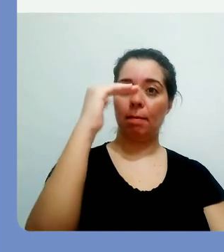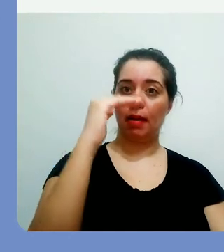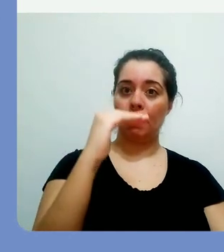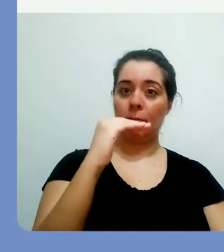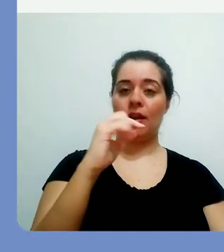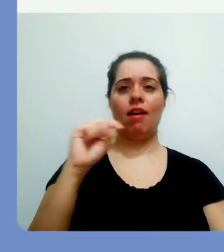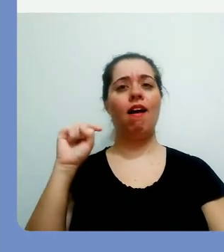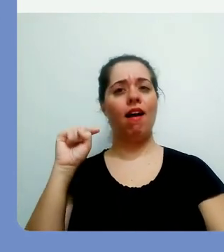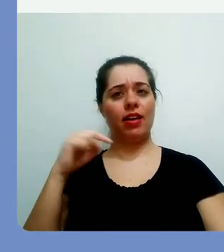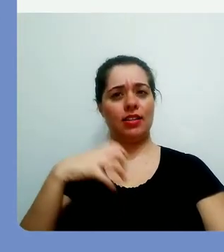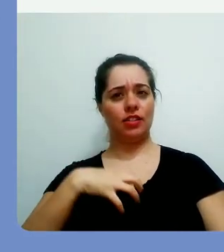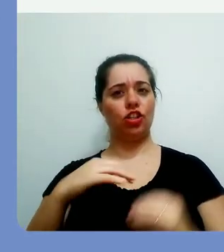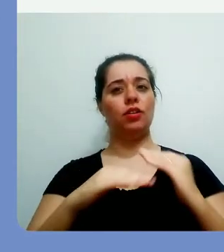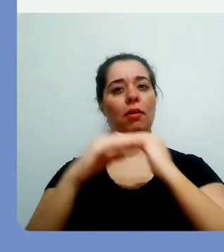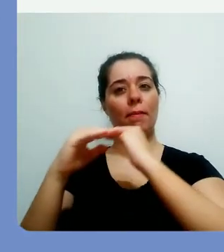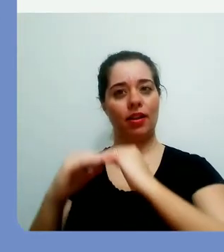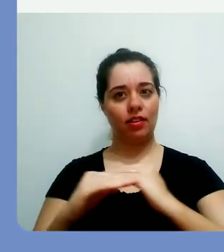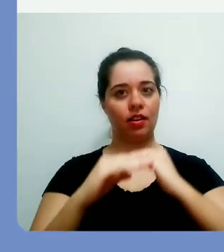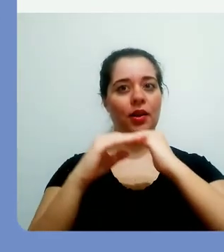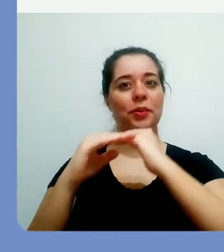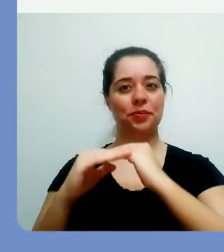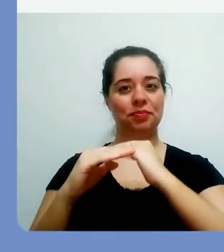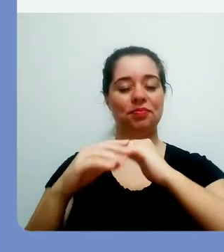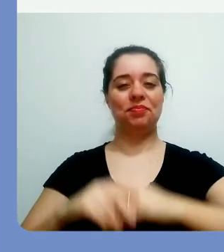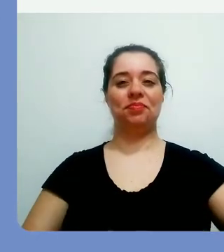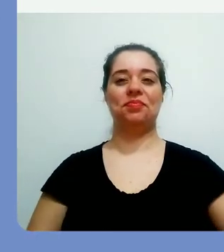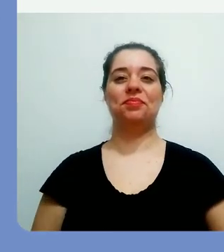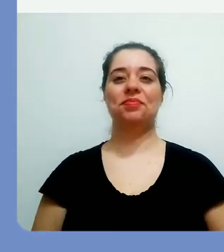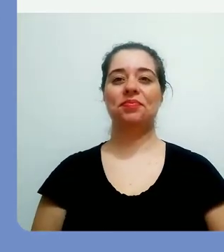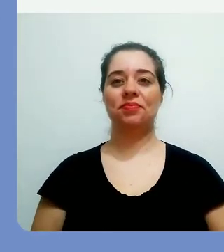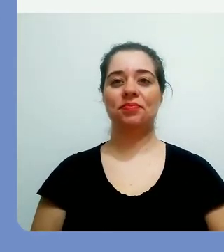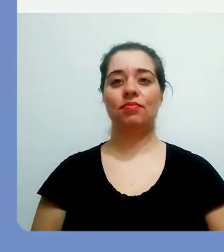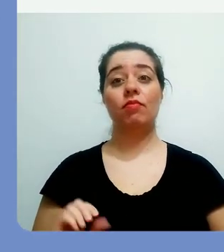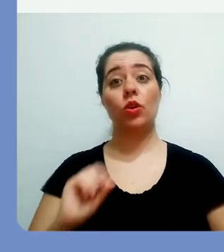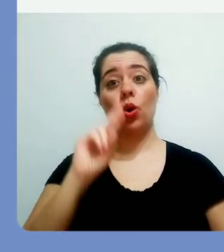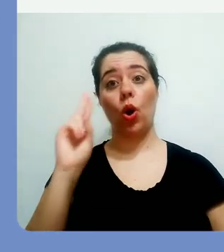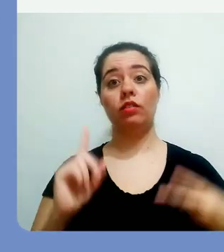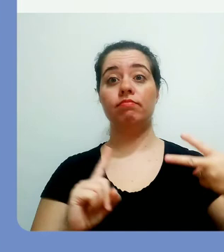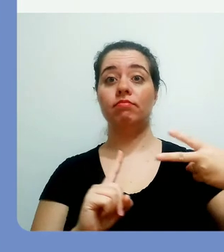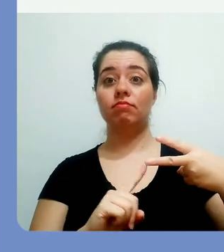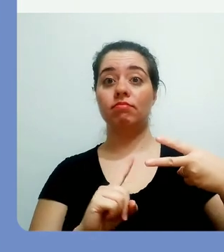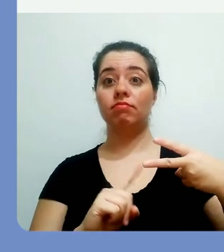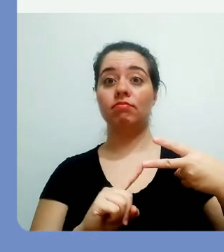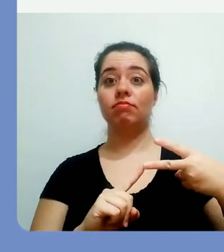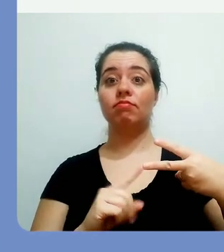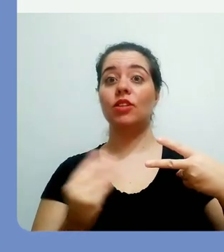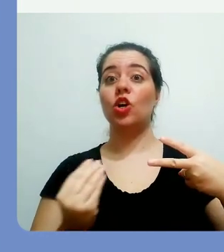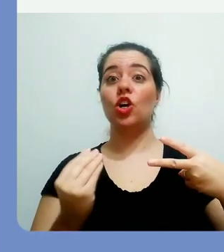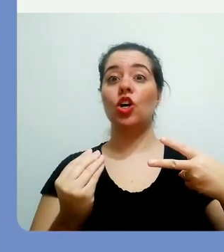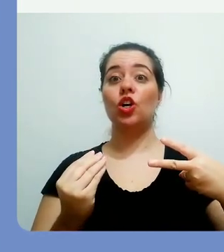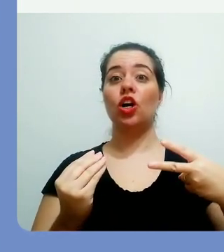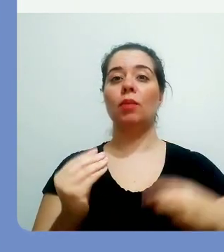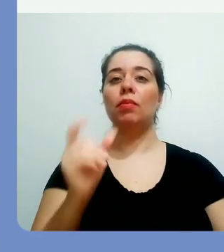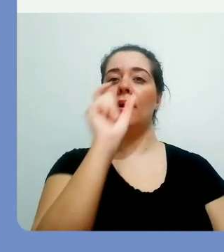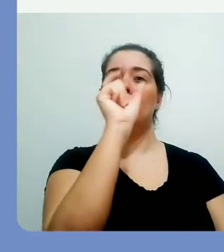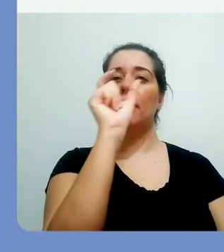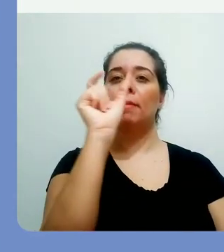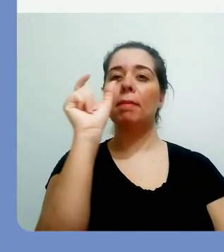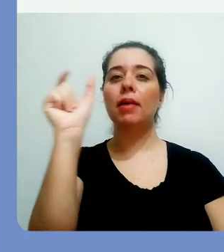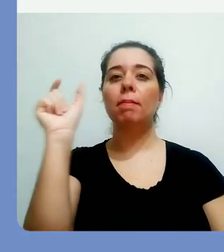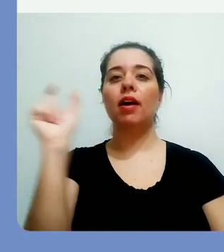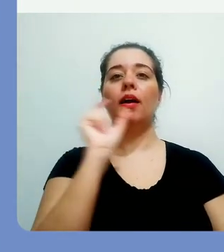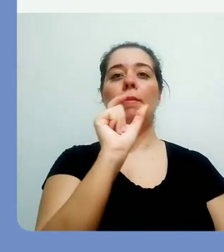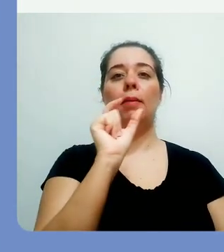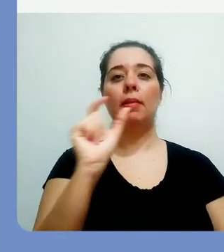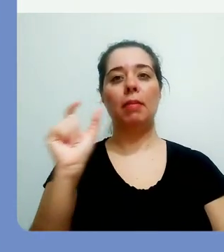eles listado, que é a forma padrão que aparece dentro desta ferramenta da UFSC. Ou eu também posso